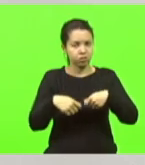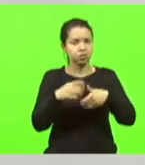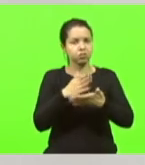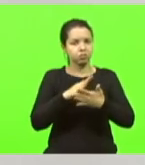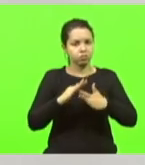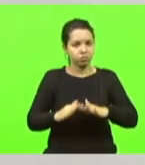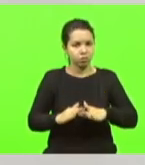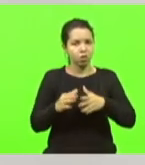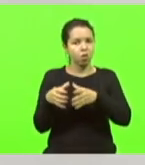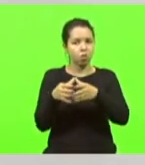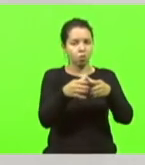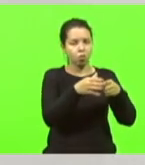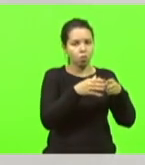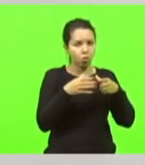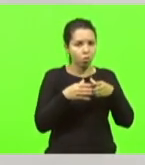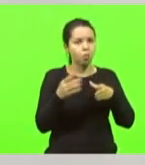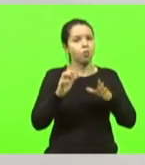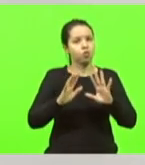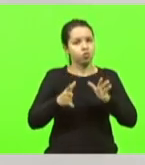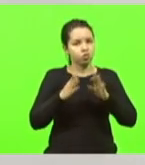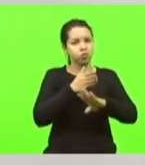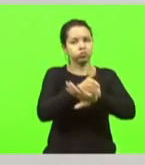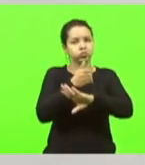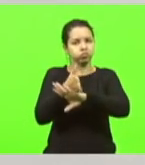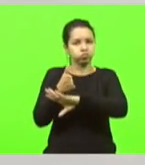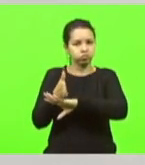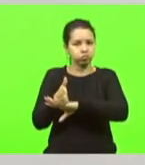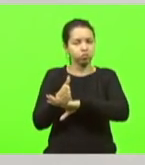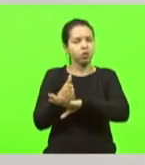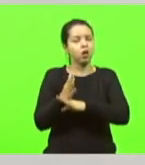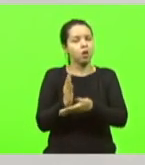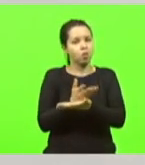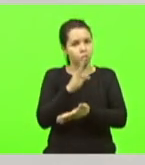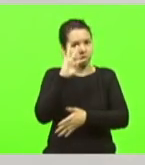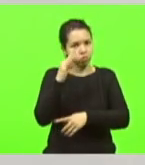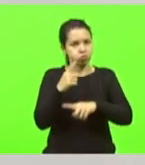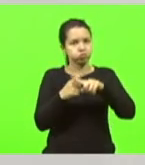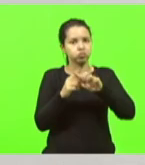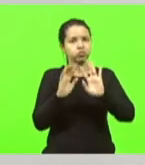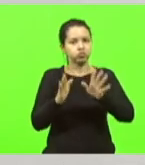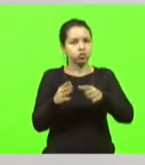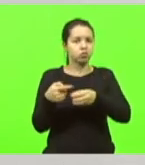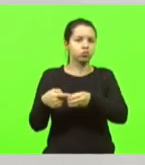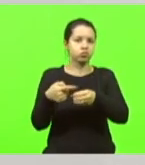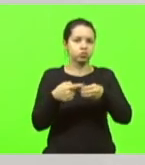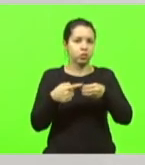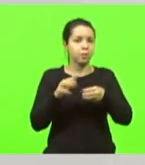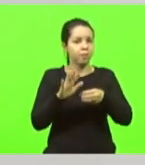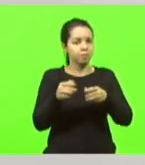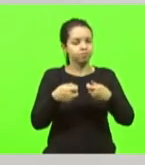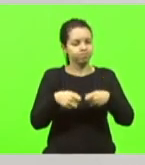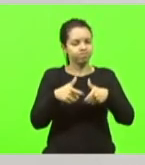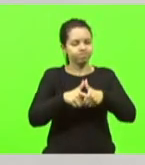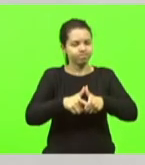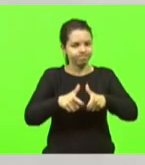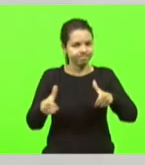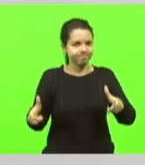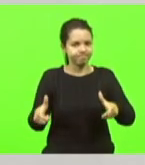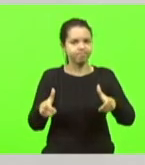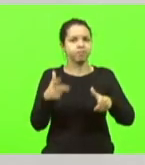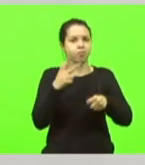e já temos resultados positivos em alguns municípios catarinenses. Mas é preciso que ampliemos essa conquista,